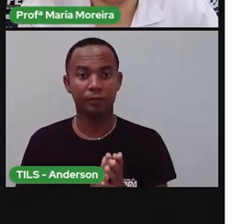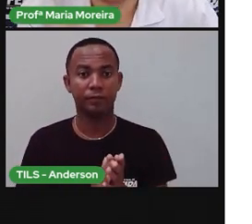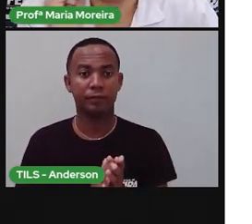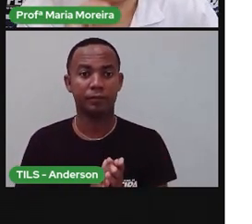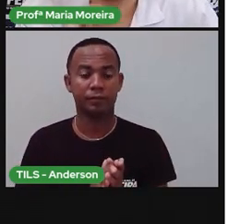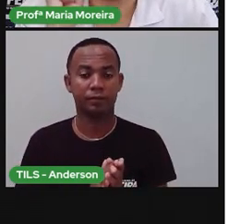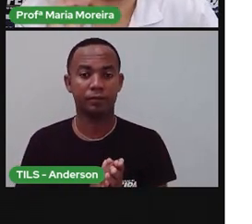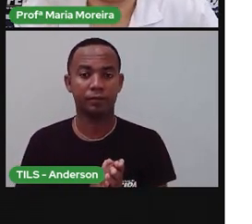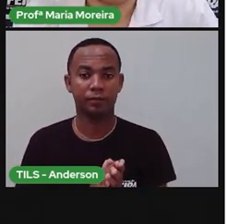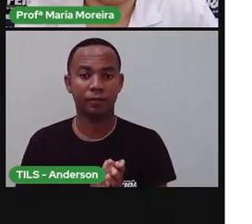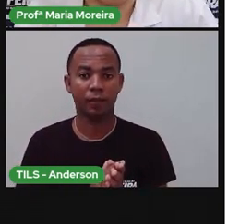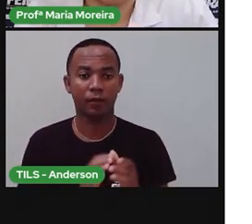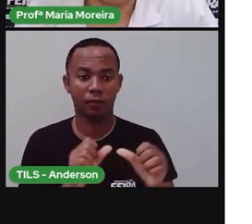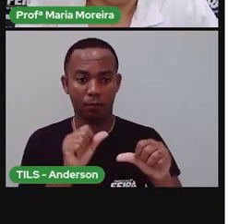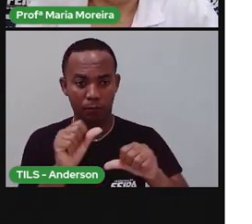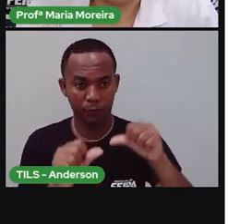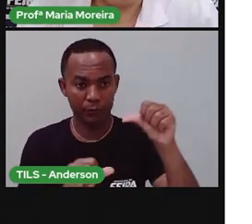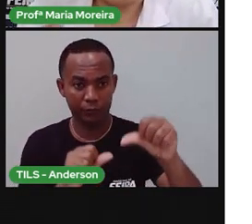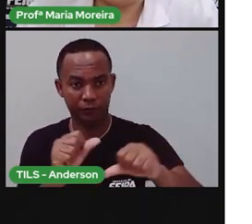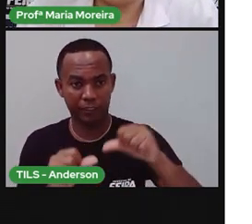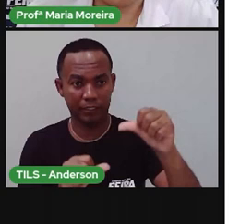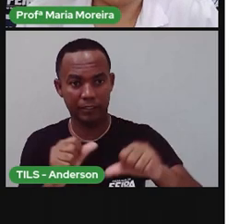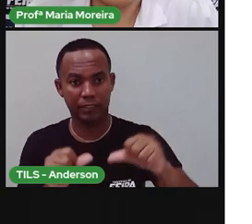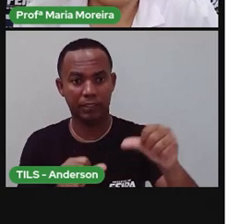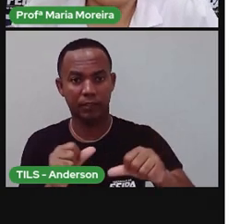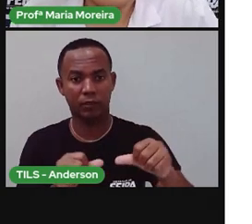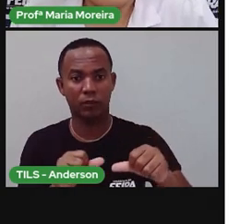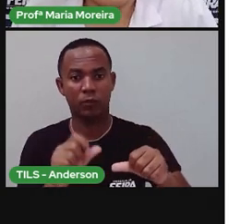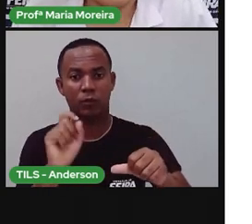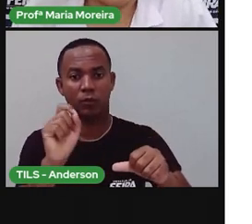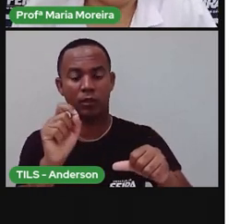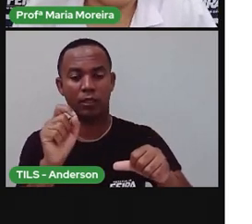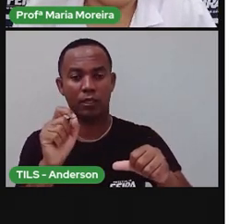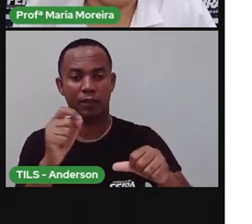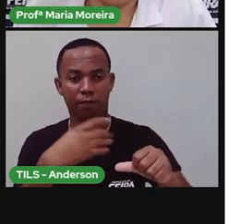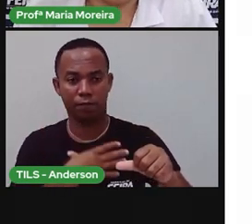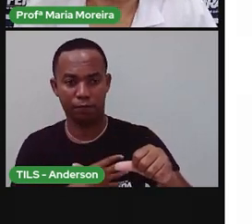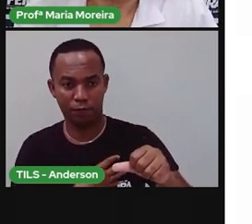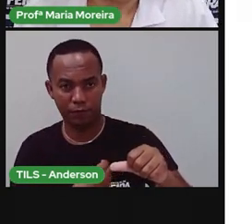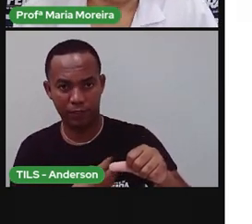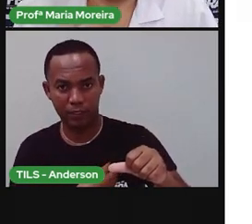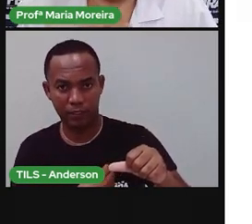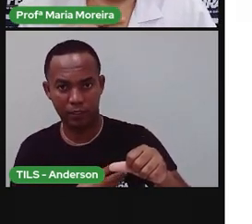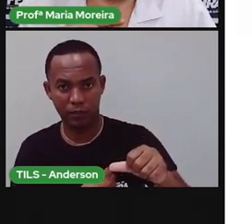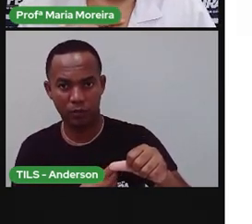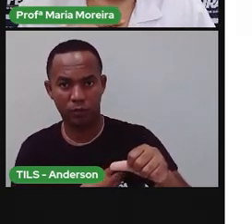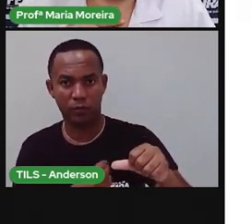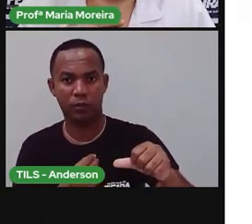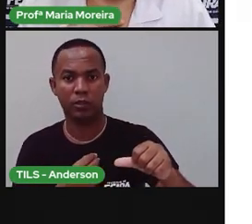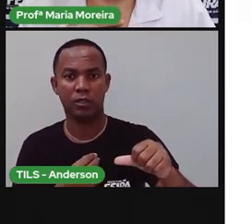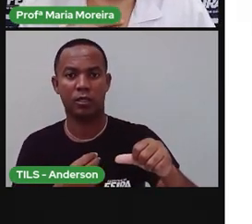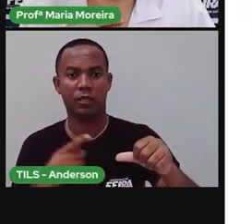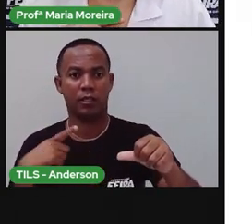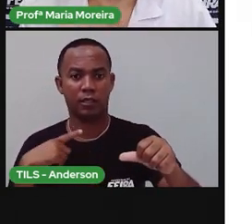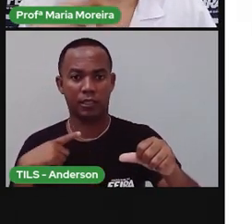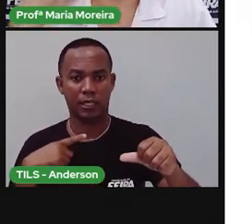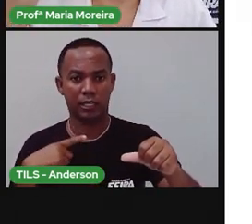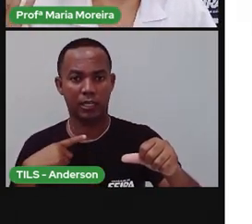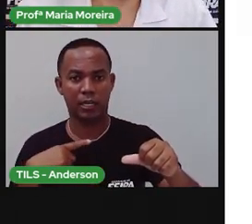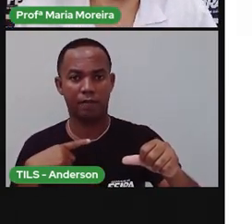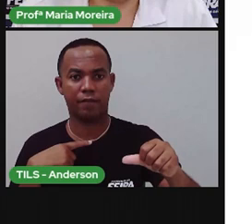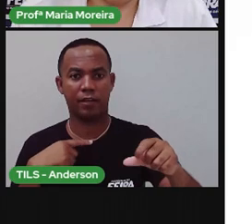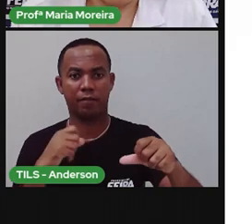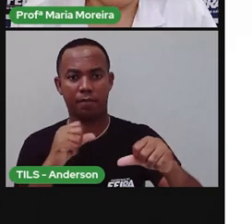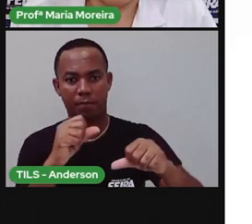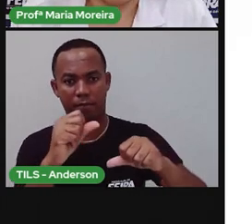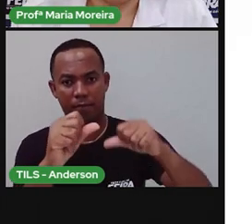texto diz o seguinte, essas modificações são passadas para os descendentes. Quem são os descendentes? Se a Pró Maria tiver um filho, é o